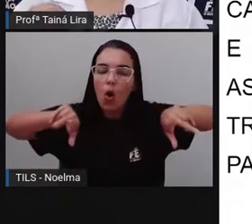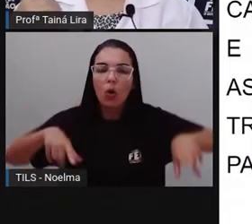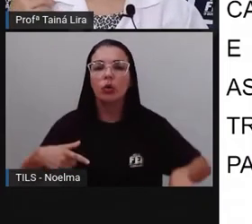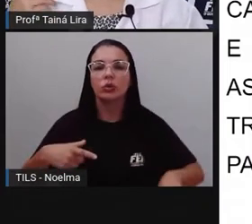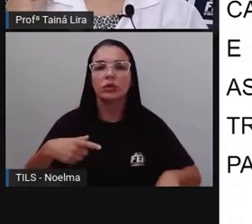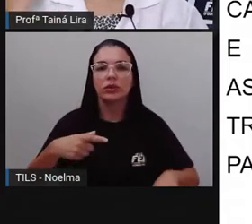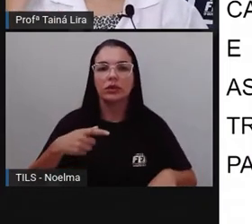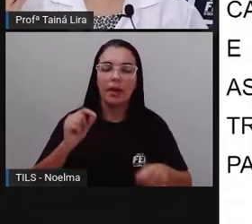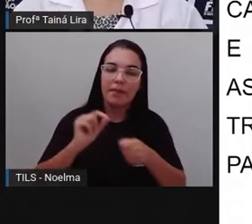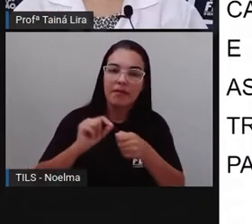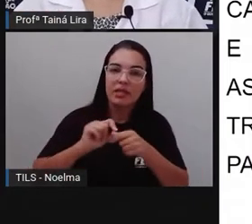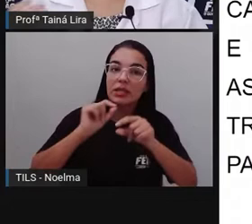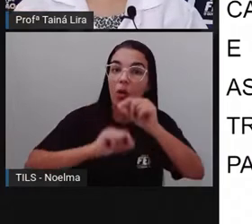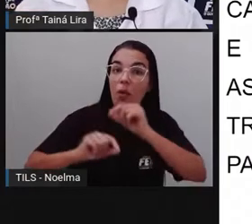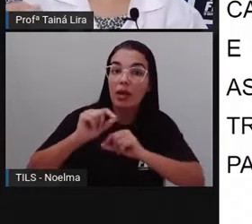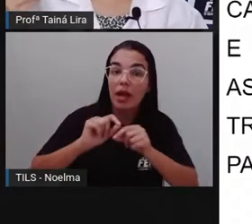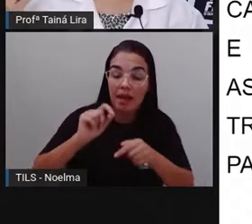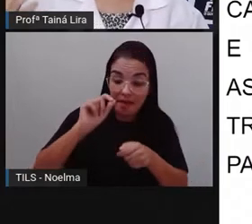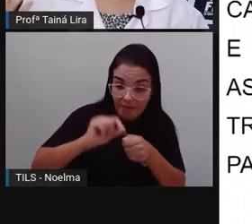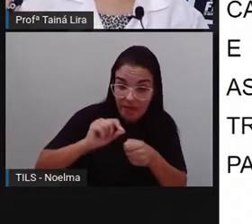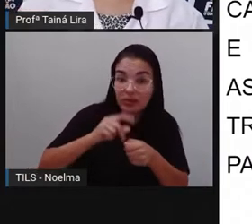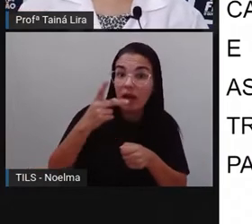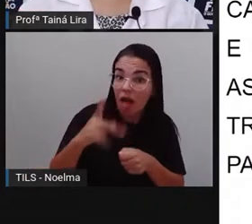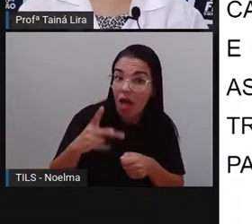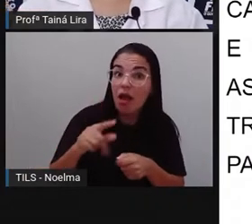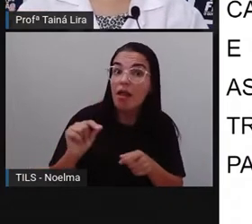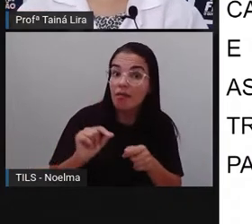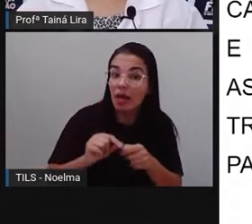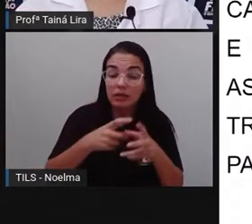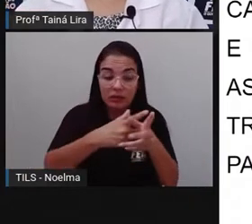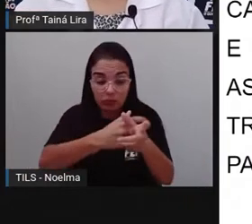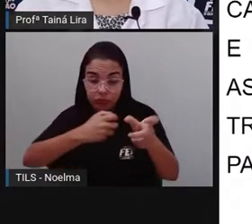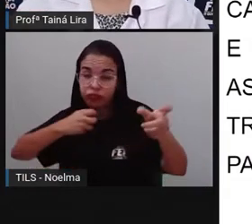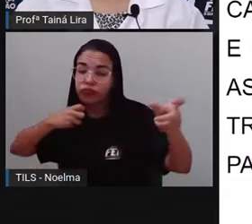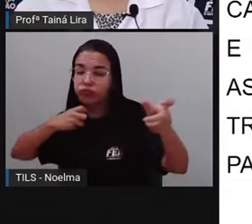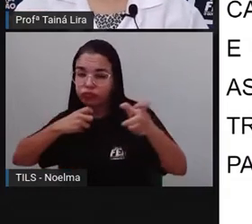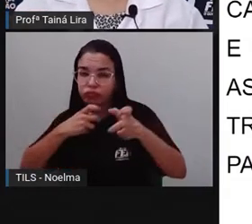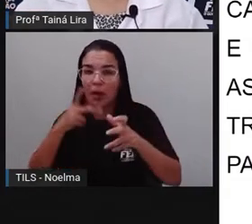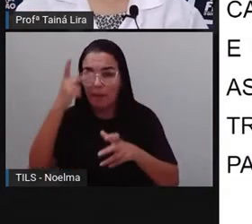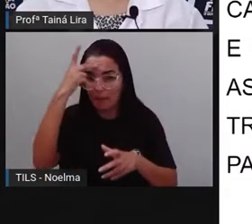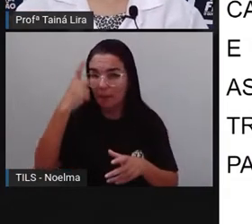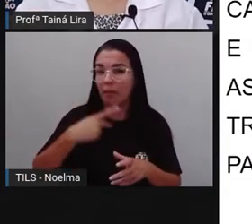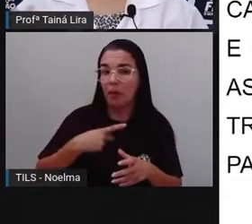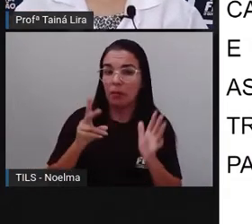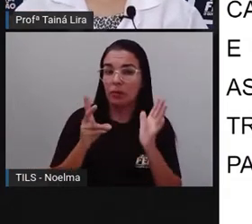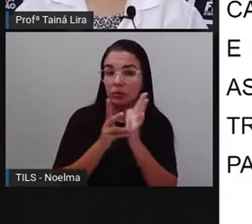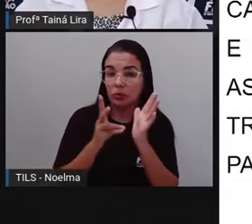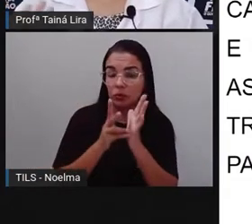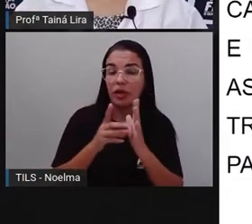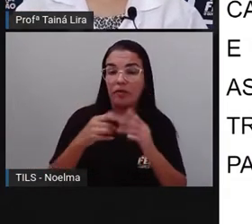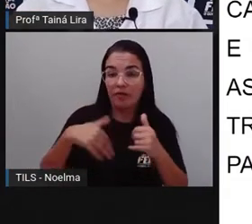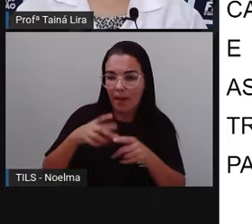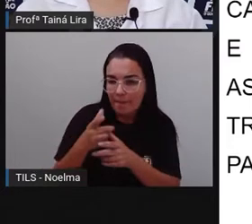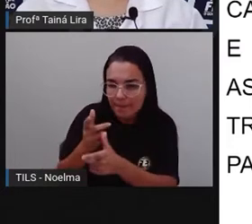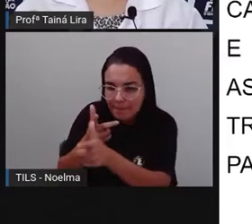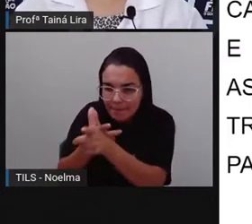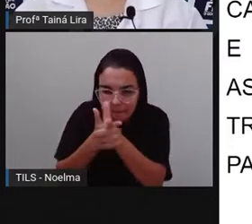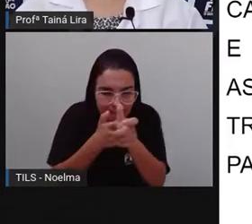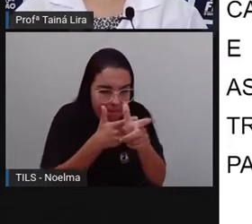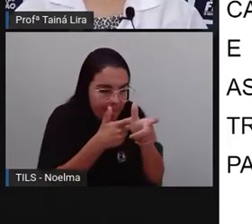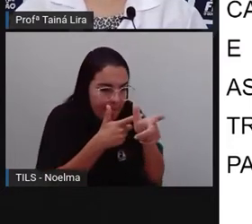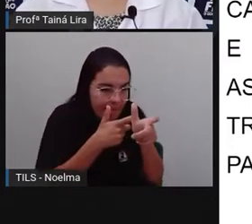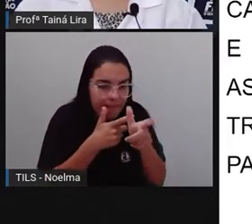são fabricadas por eles mesmos, tá bom? E aí eles vão usar para caçar, para pescar, para